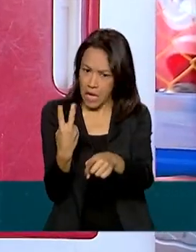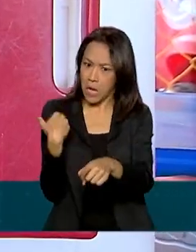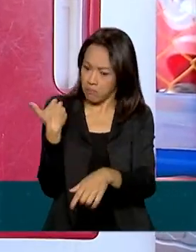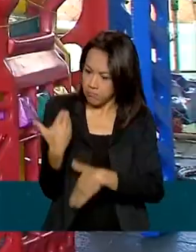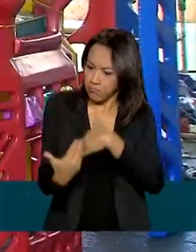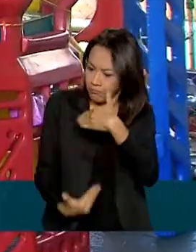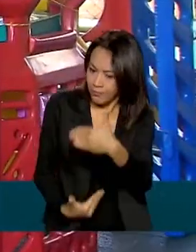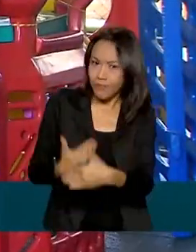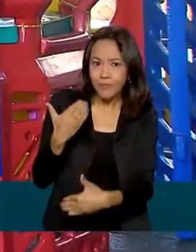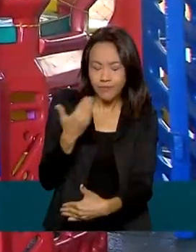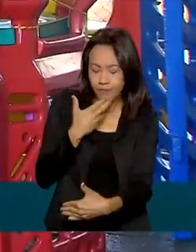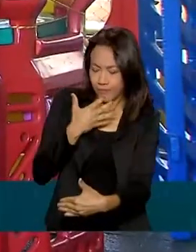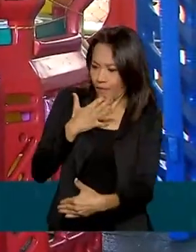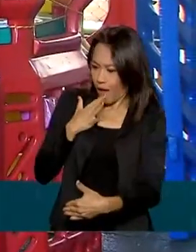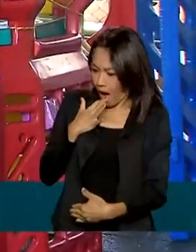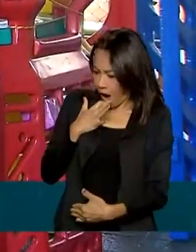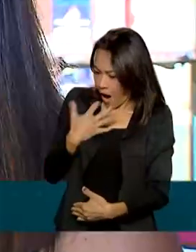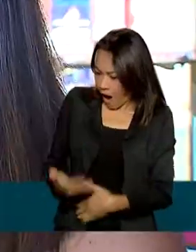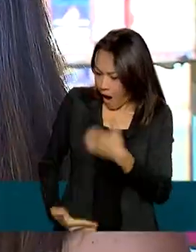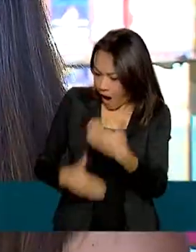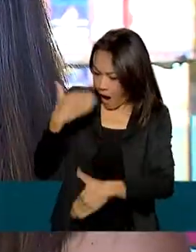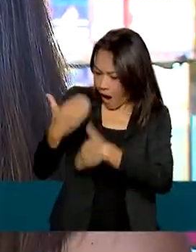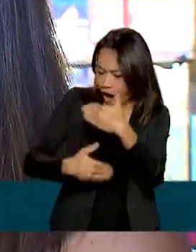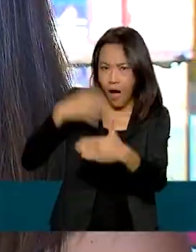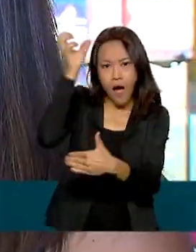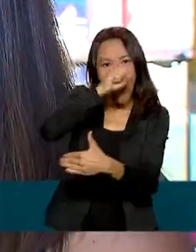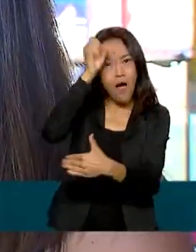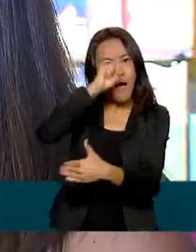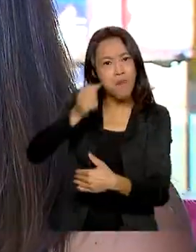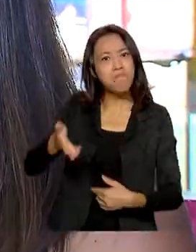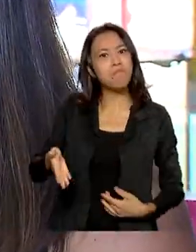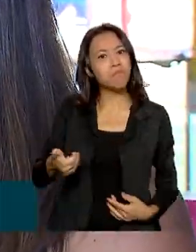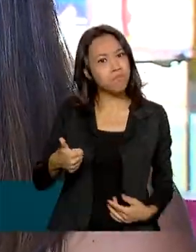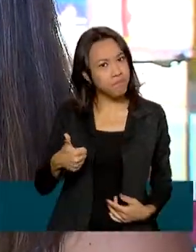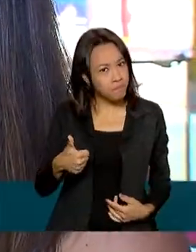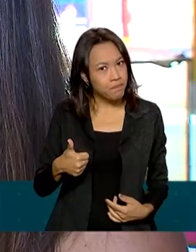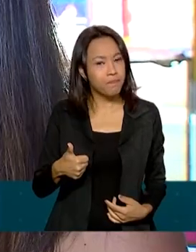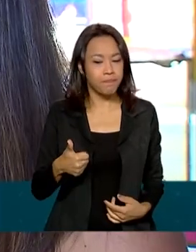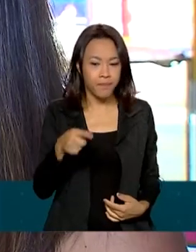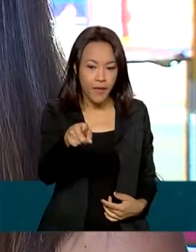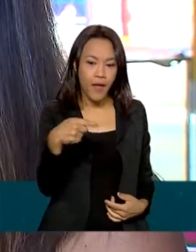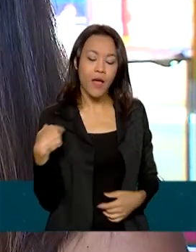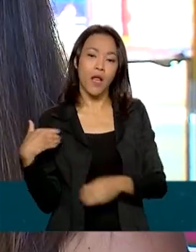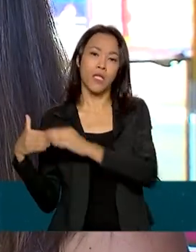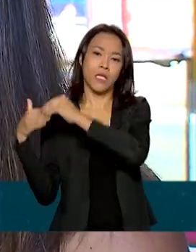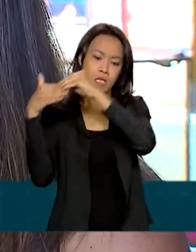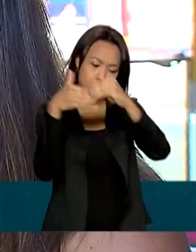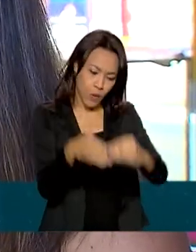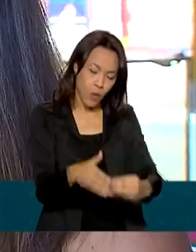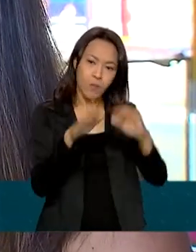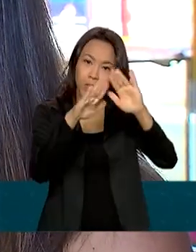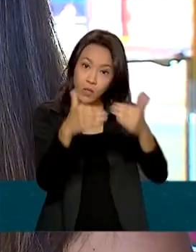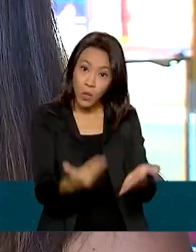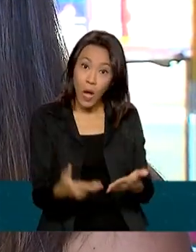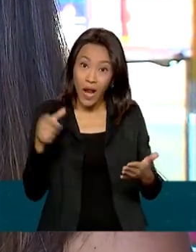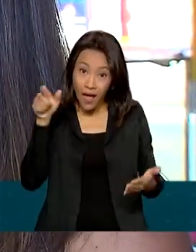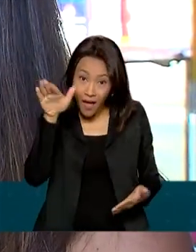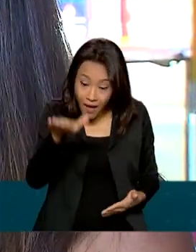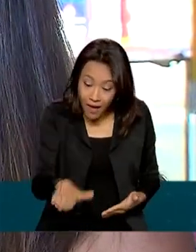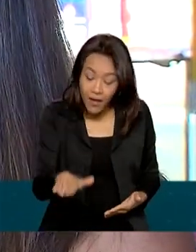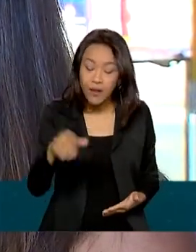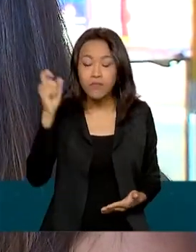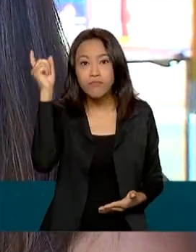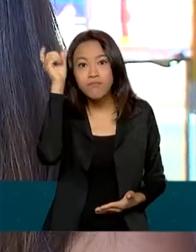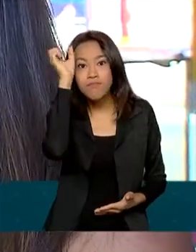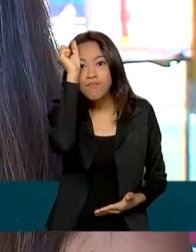da criança surpreende a cada dia. A partir do momento que a gente começou a vir para a escola, ela desenvolveu muito com a ajuda